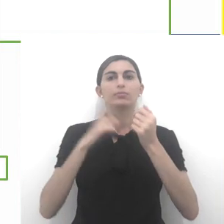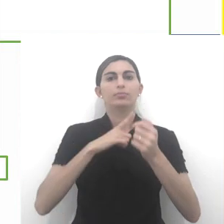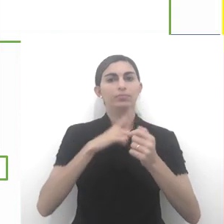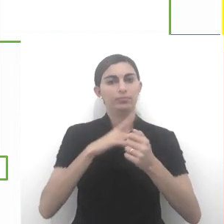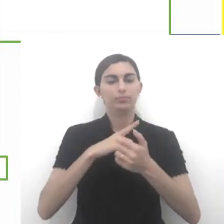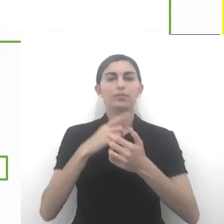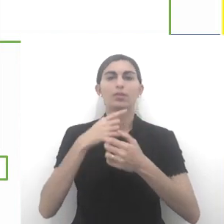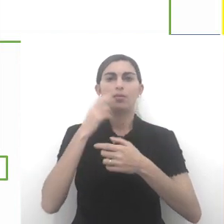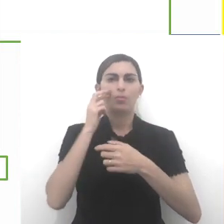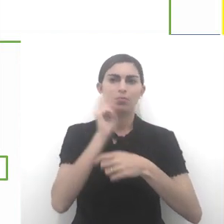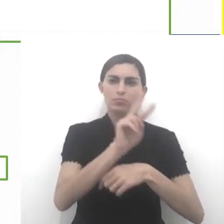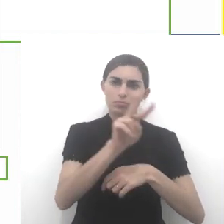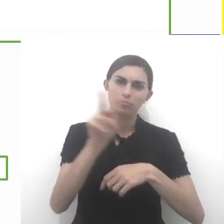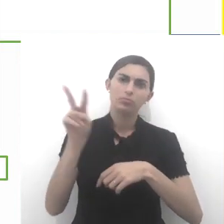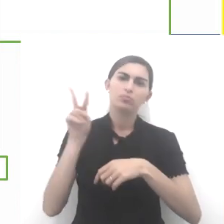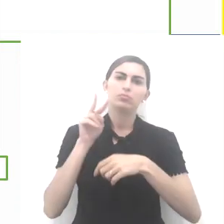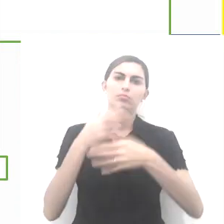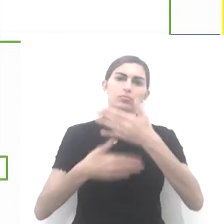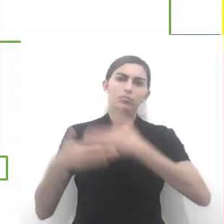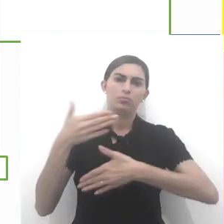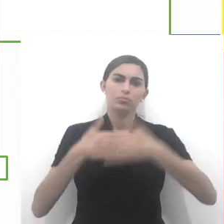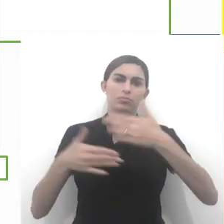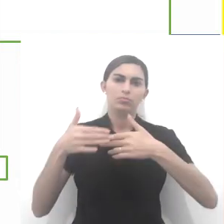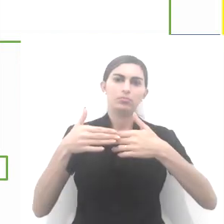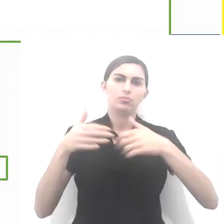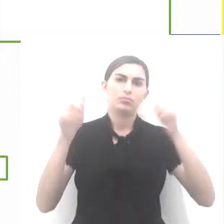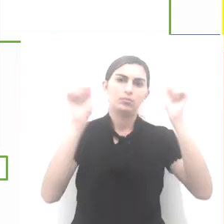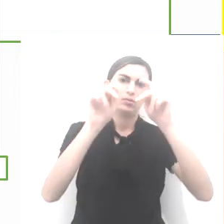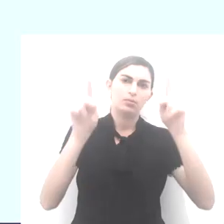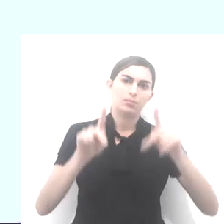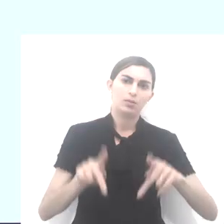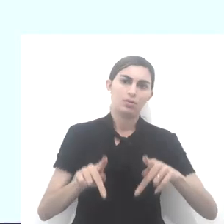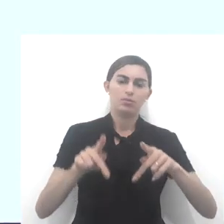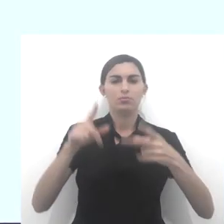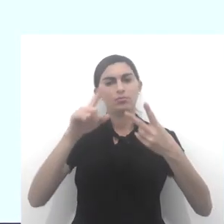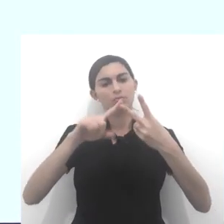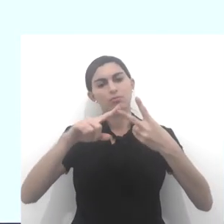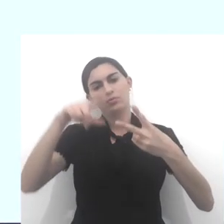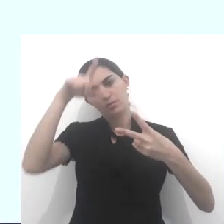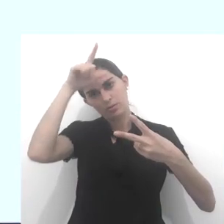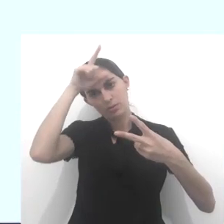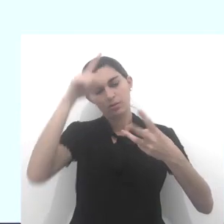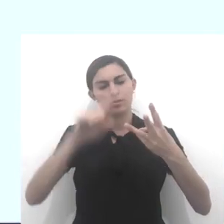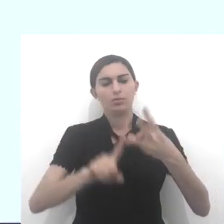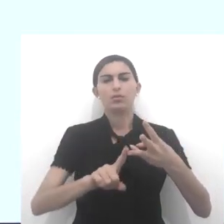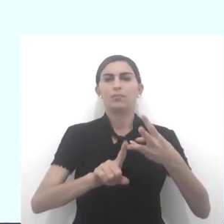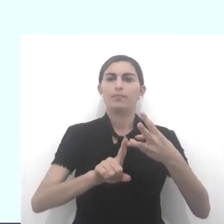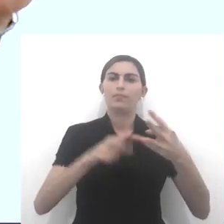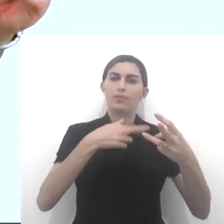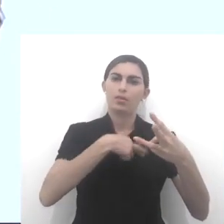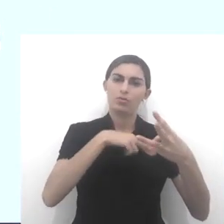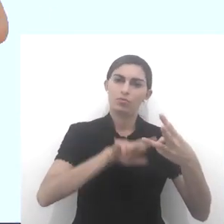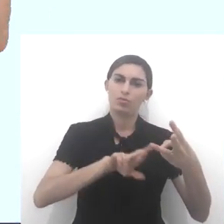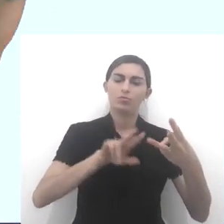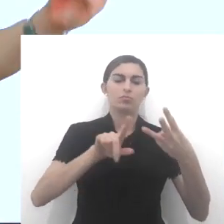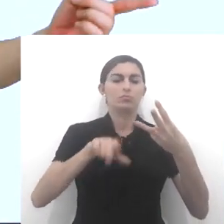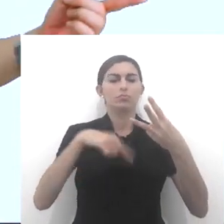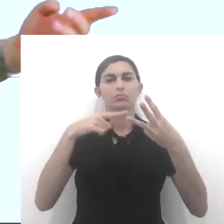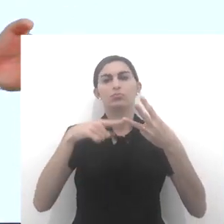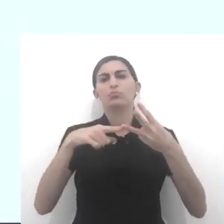já temos, já observamos a relação entre paz, líder religioso, líderes